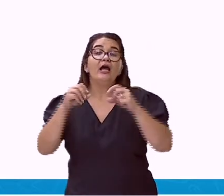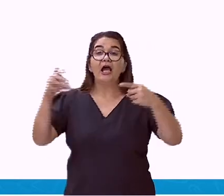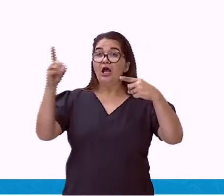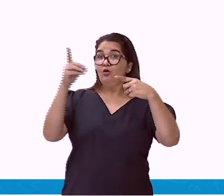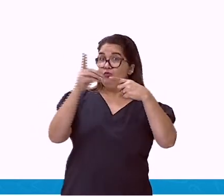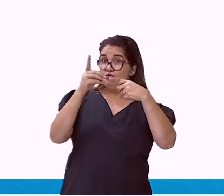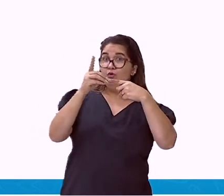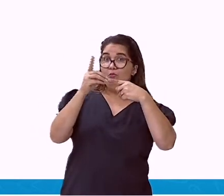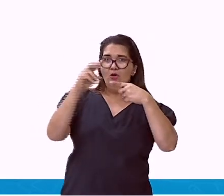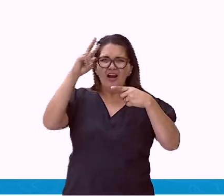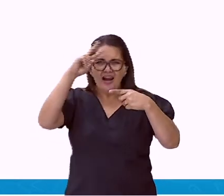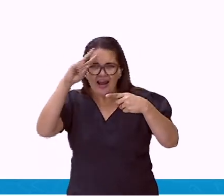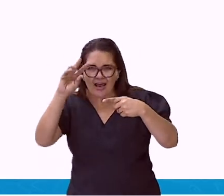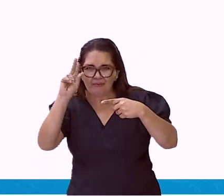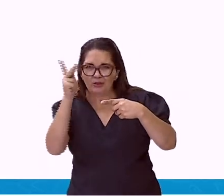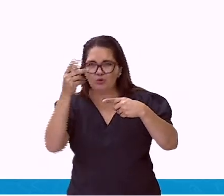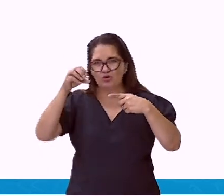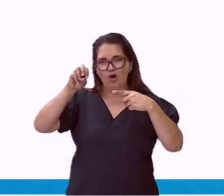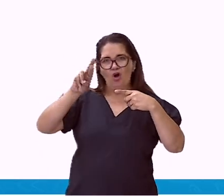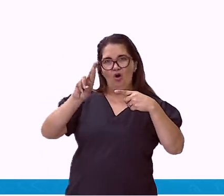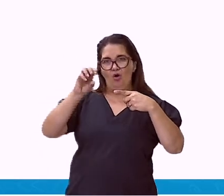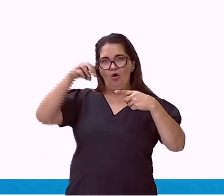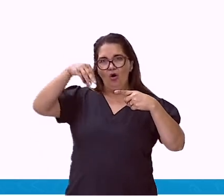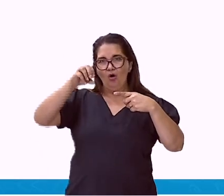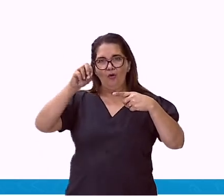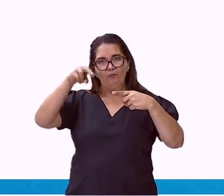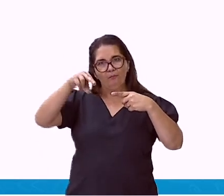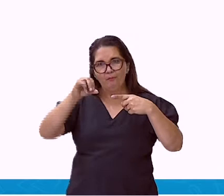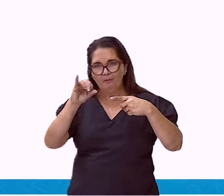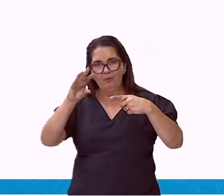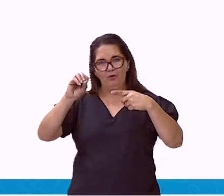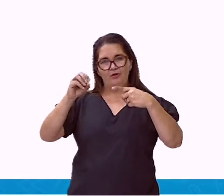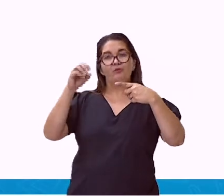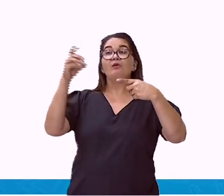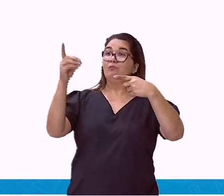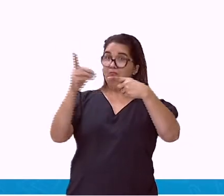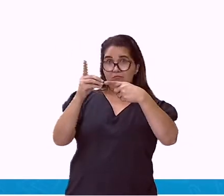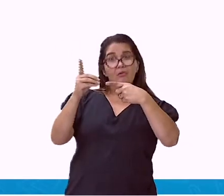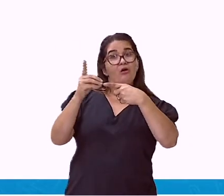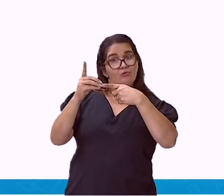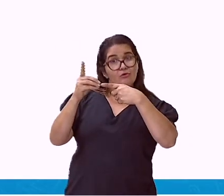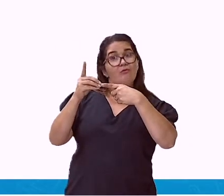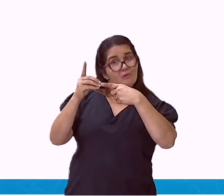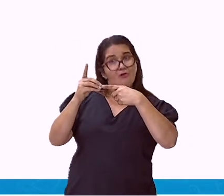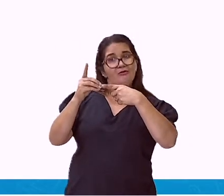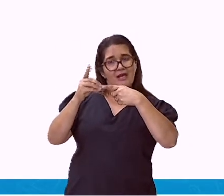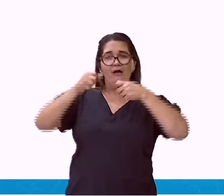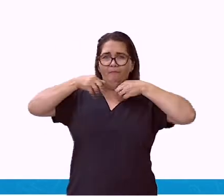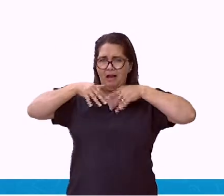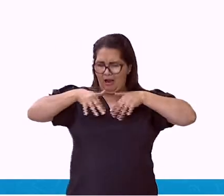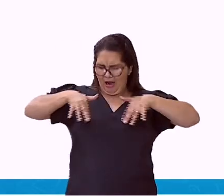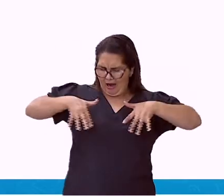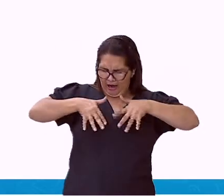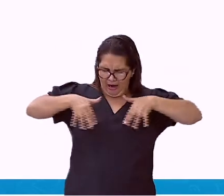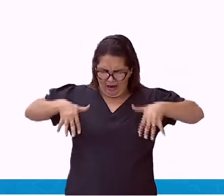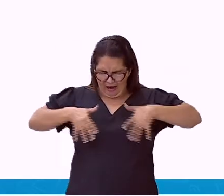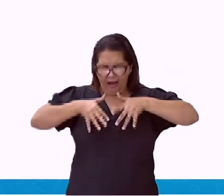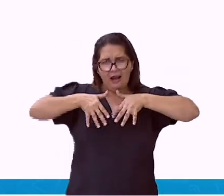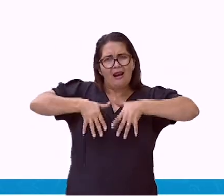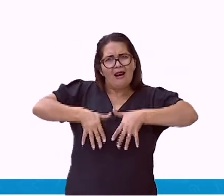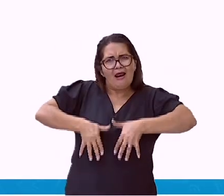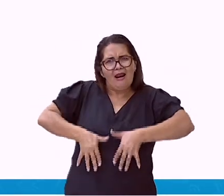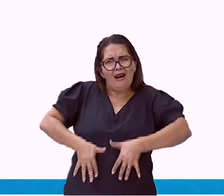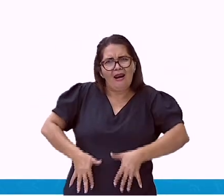corpo. Para que haja todo esse crescimento. Então, isso é uma coisa natural. E a gente tem só que saber